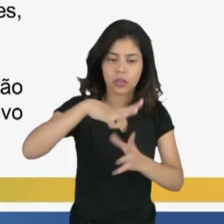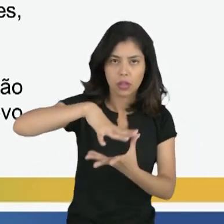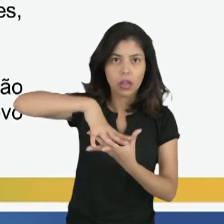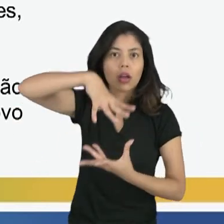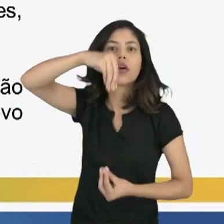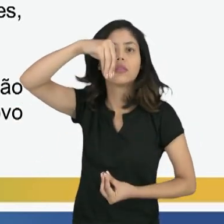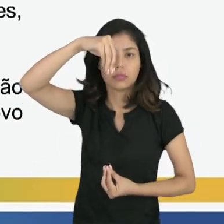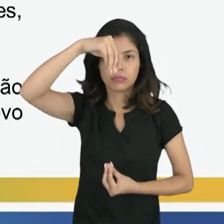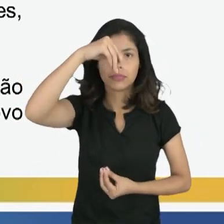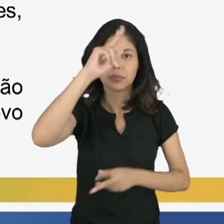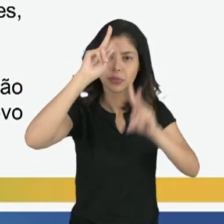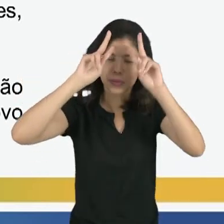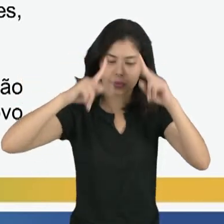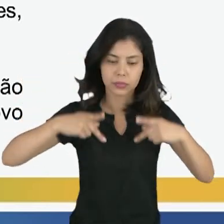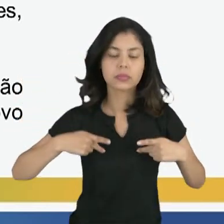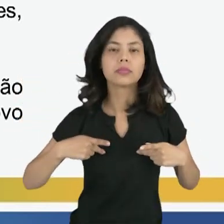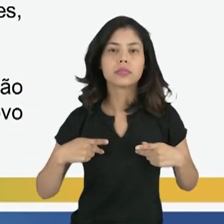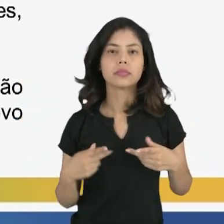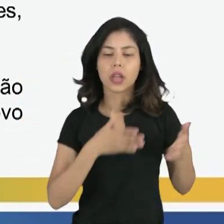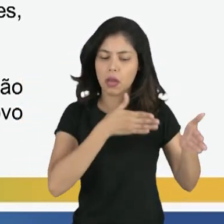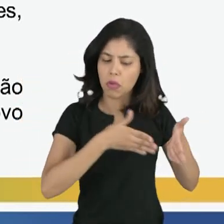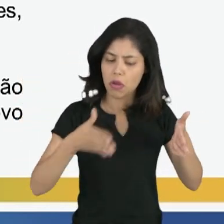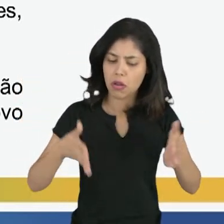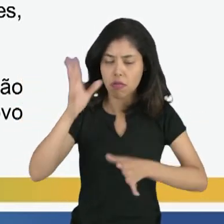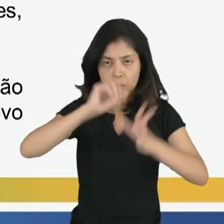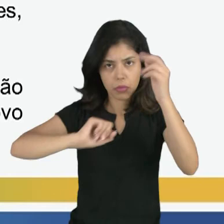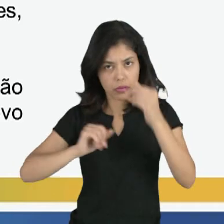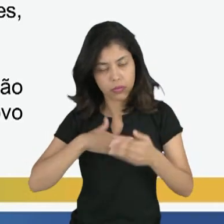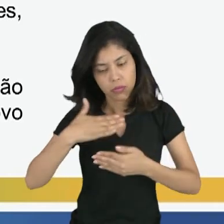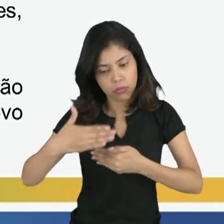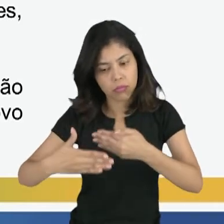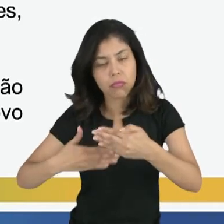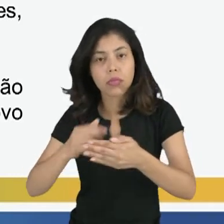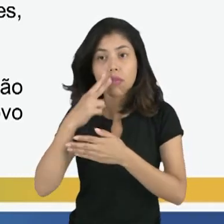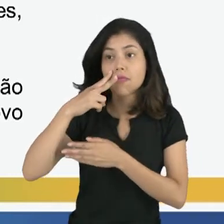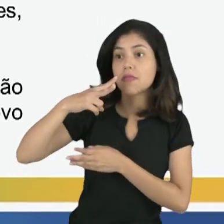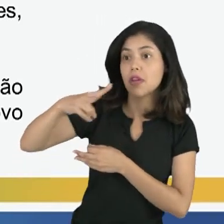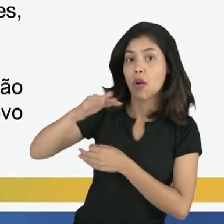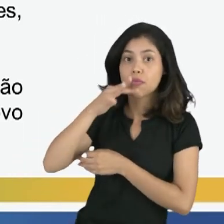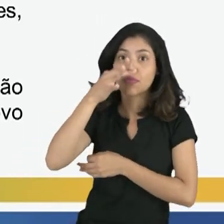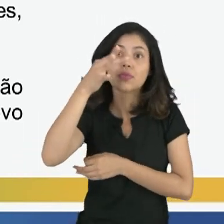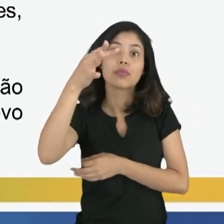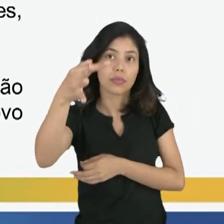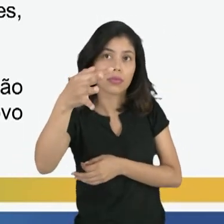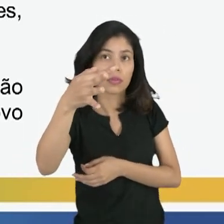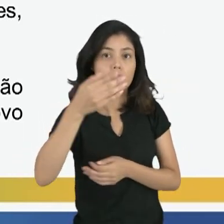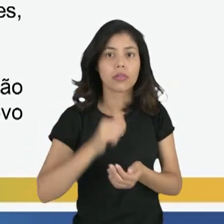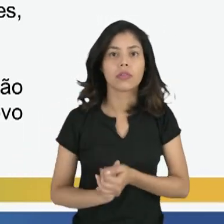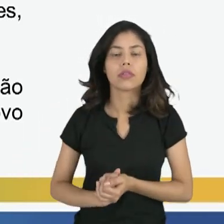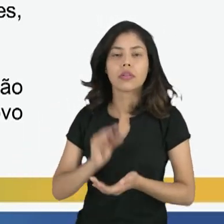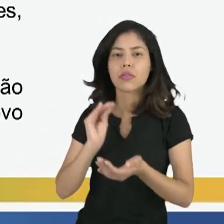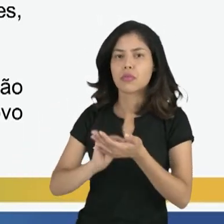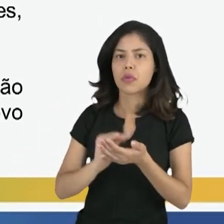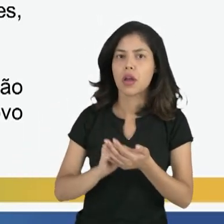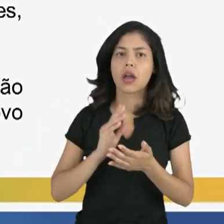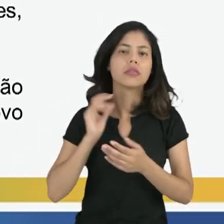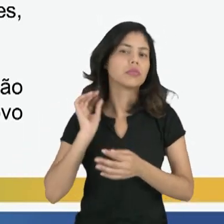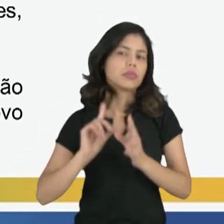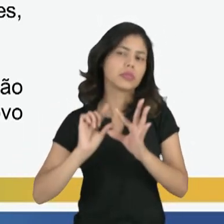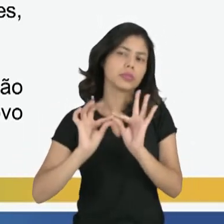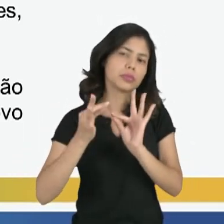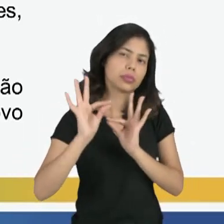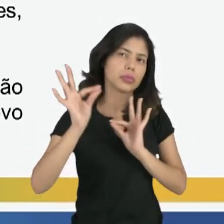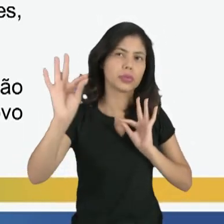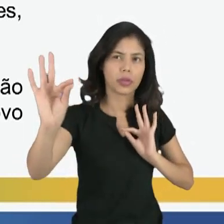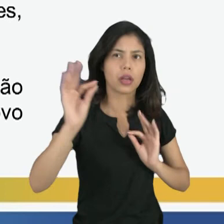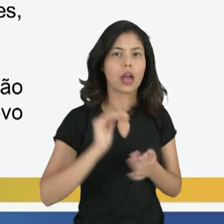mas a pessoa, à medida em que os seus conhecimentos avançam, vê o horizonte do desconhecimento cada vez mais longe.